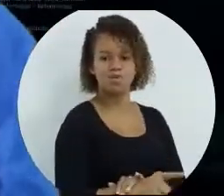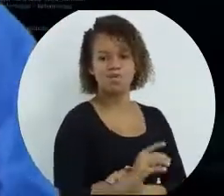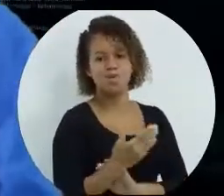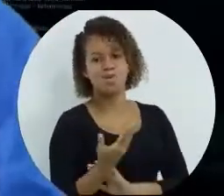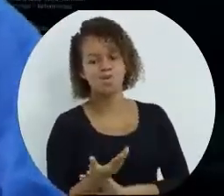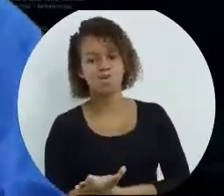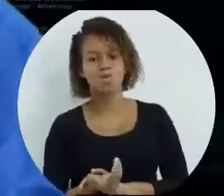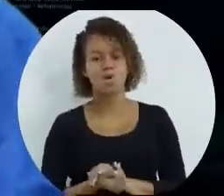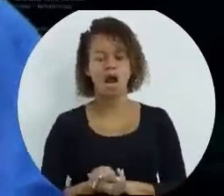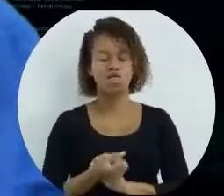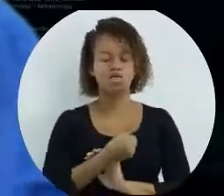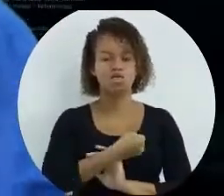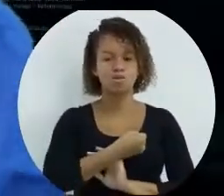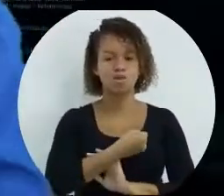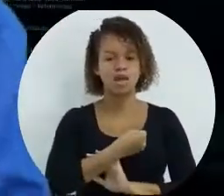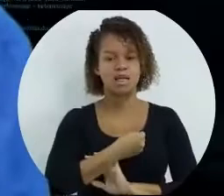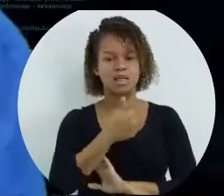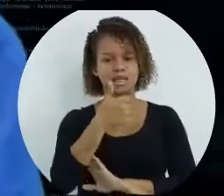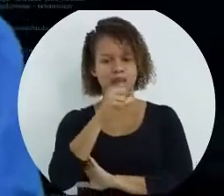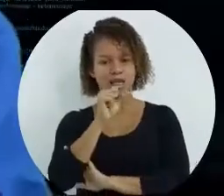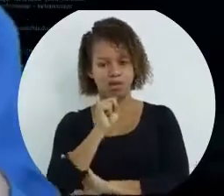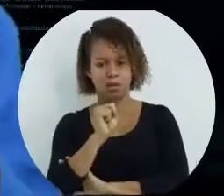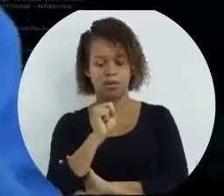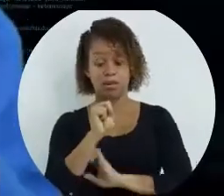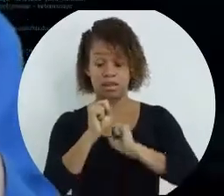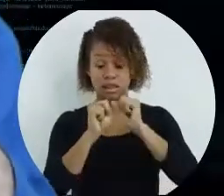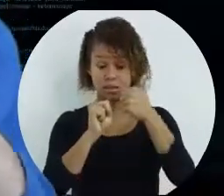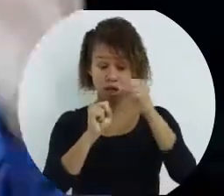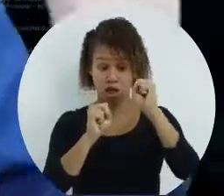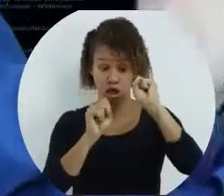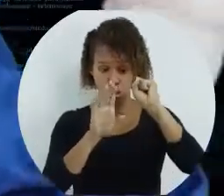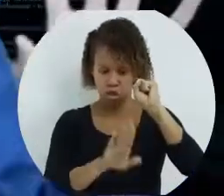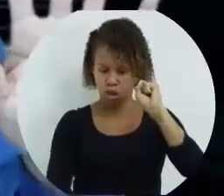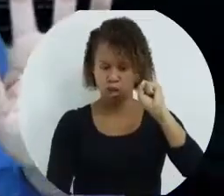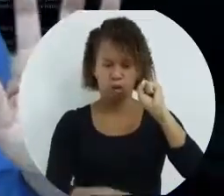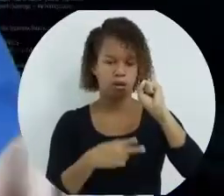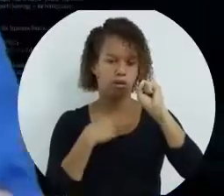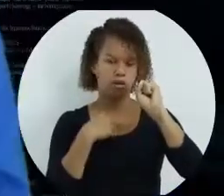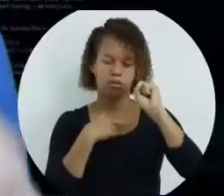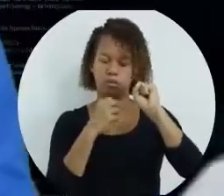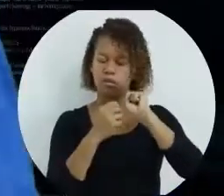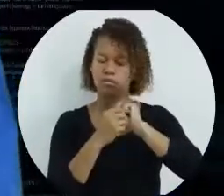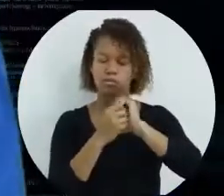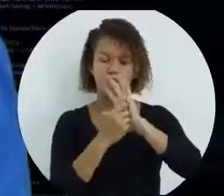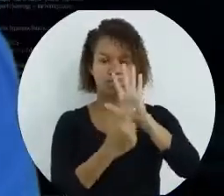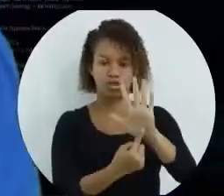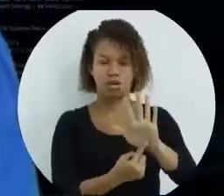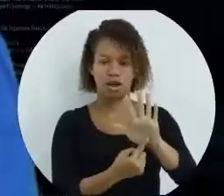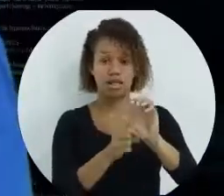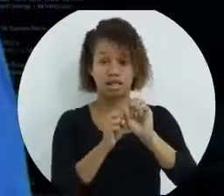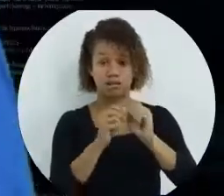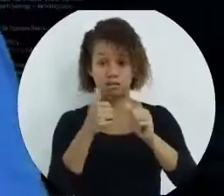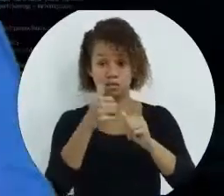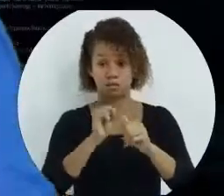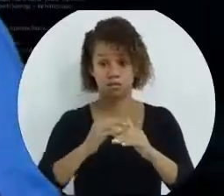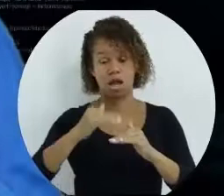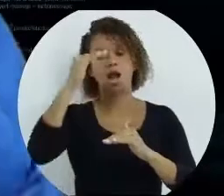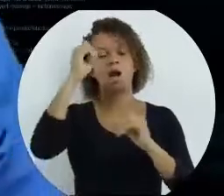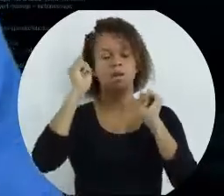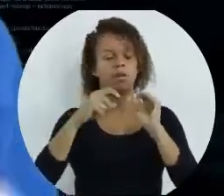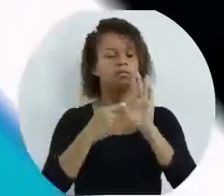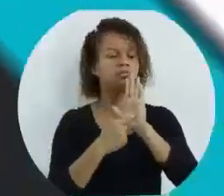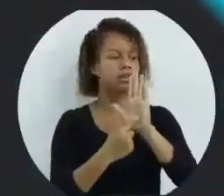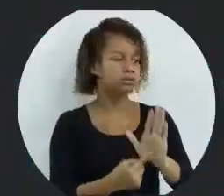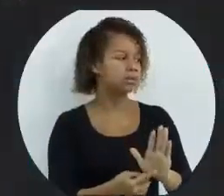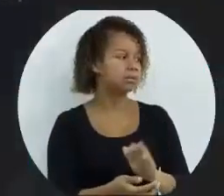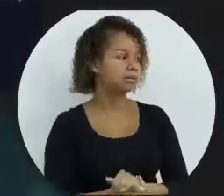com a numeração de 18. Se for menor, você não exibe. Se for maior, você exibe. Então,